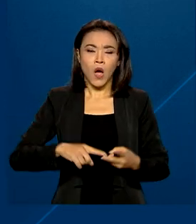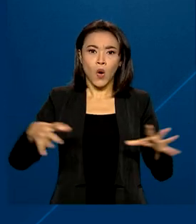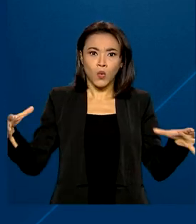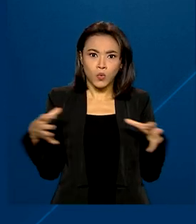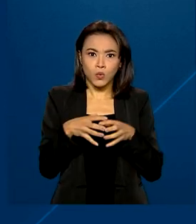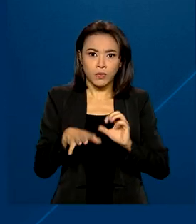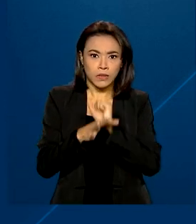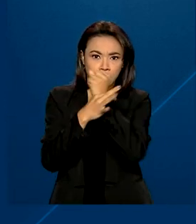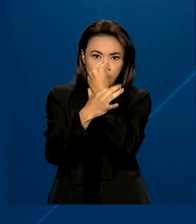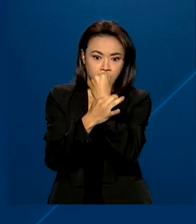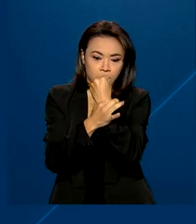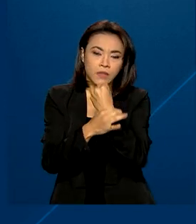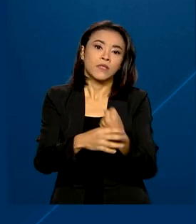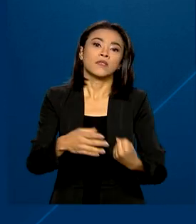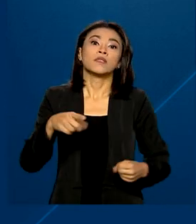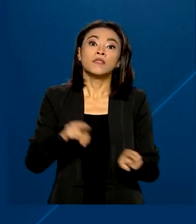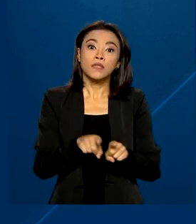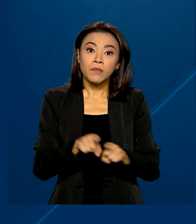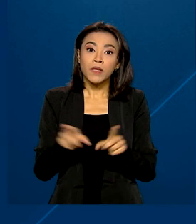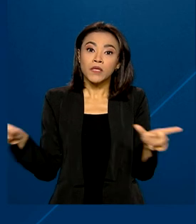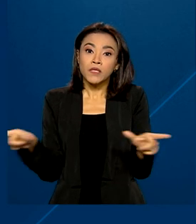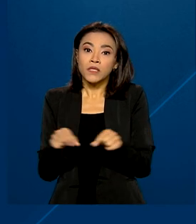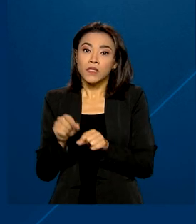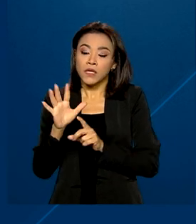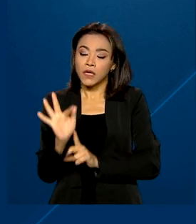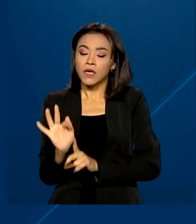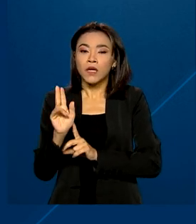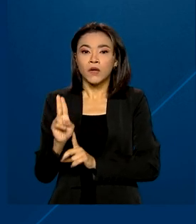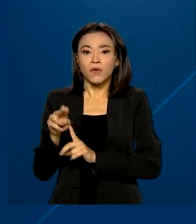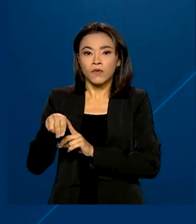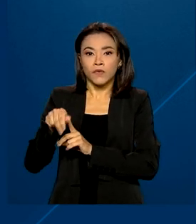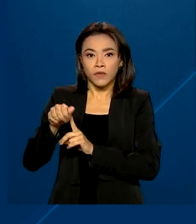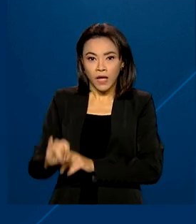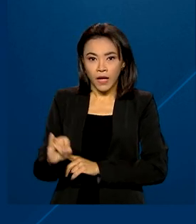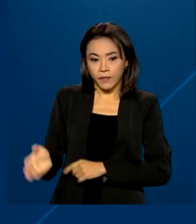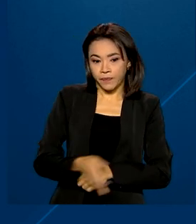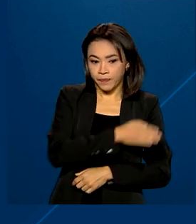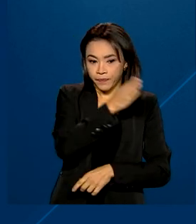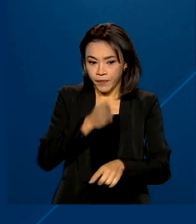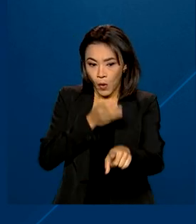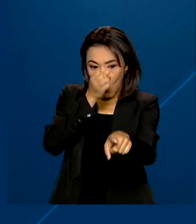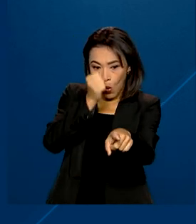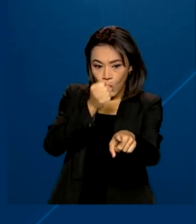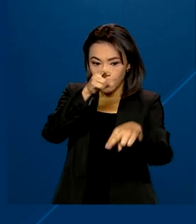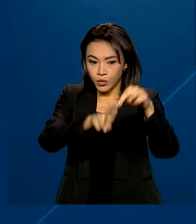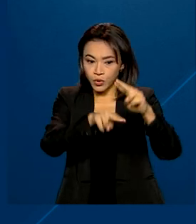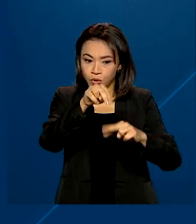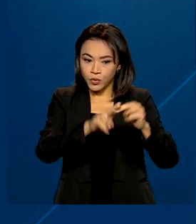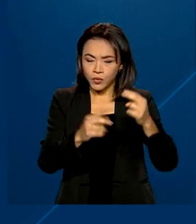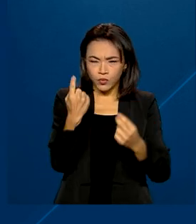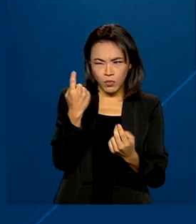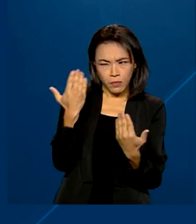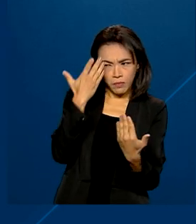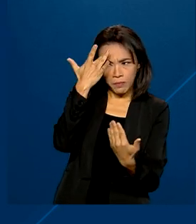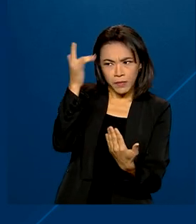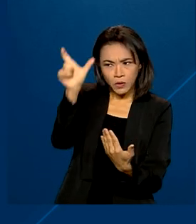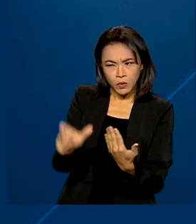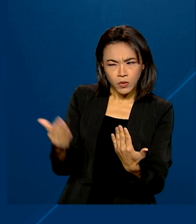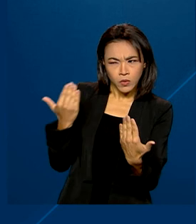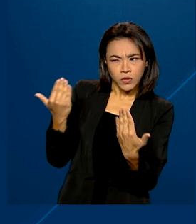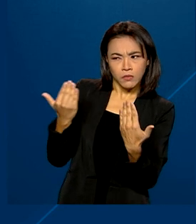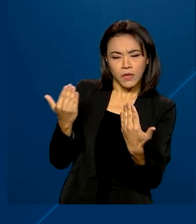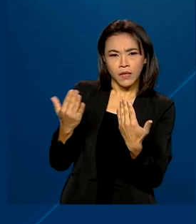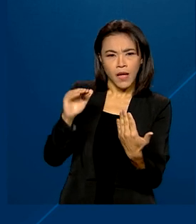Nacional de Segurança Pública e FUNAI. Em 8 de junho, o primeiro suspeito, Amarildo da Costa de Oliveira, foi preso.